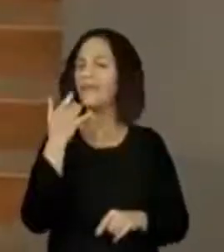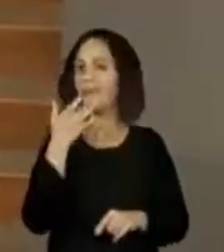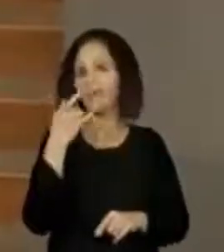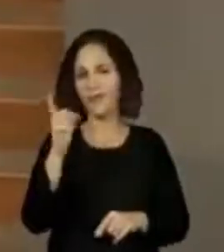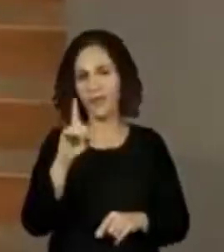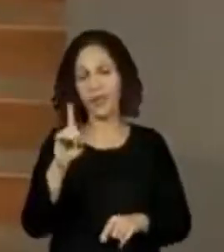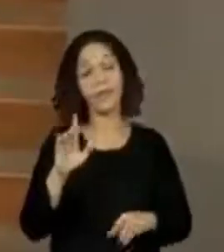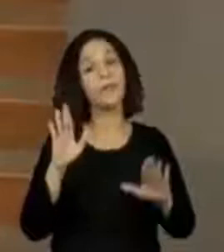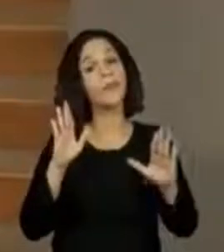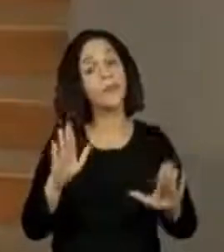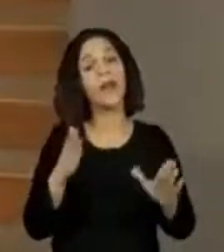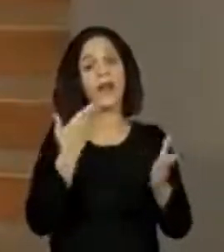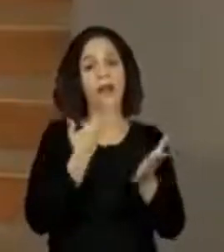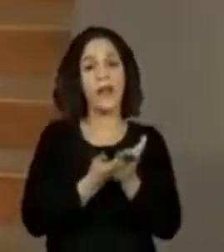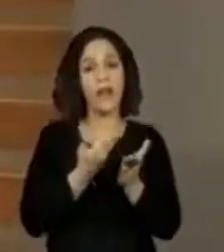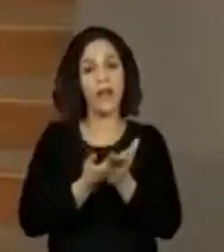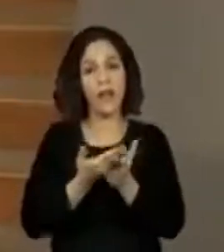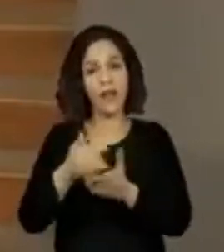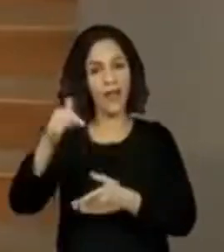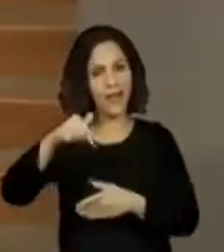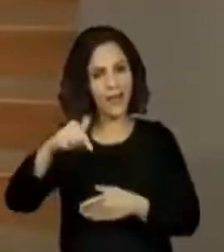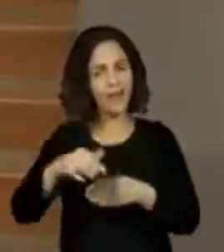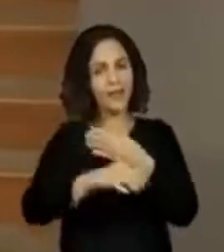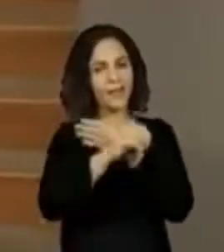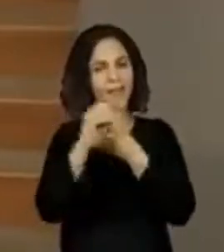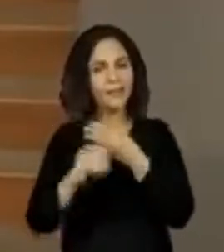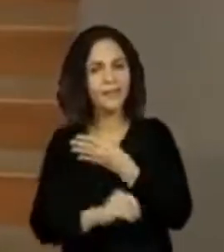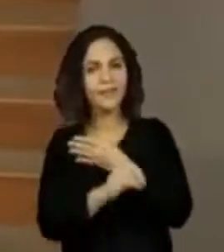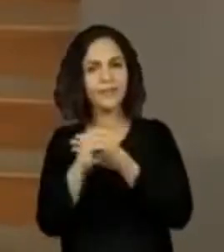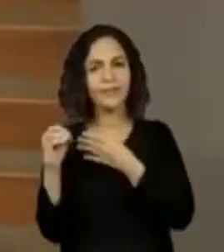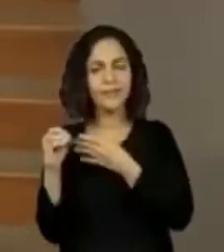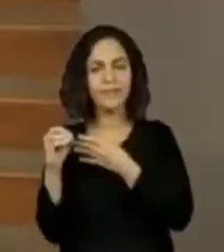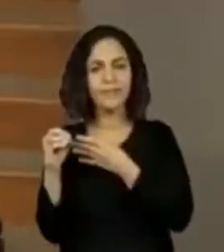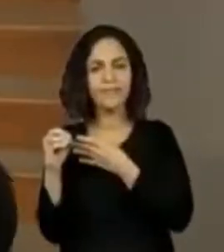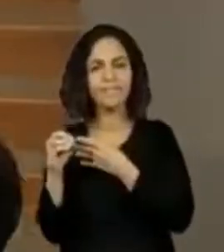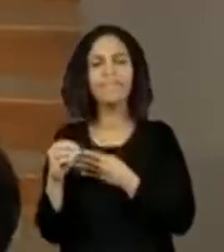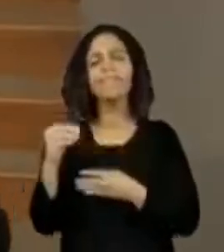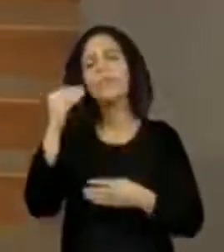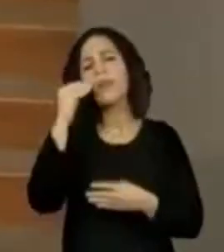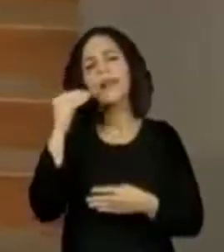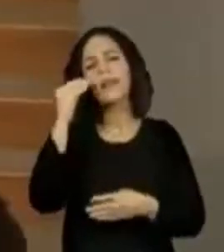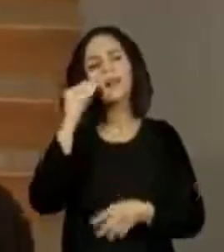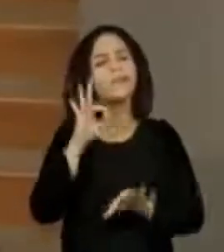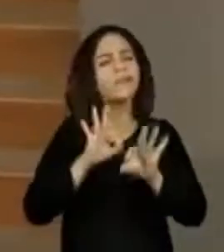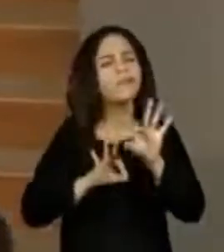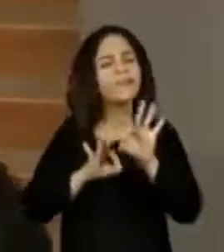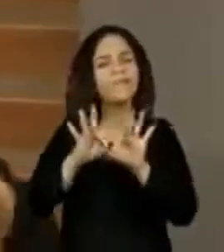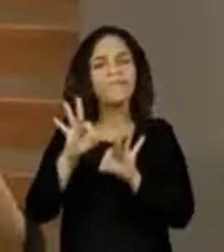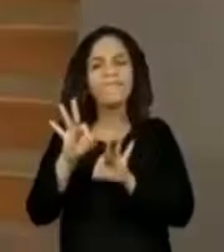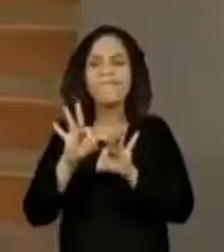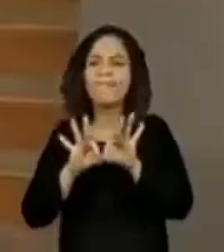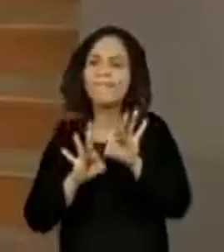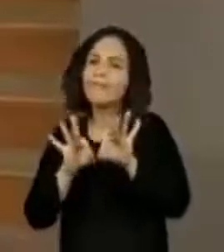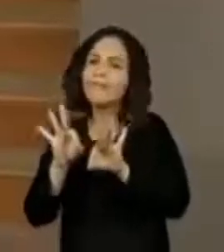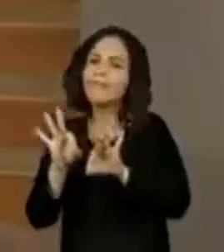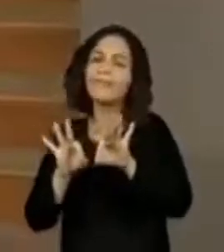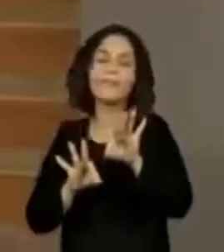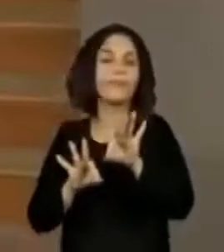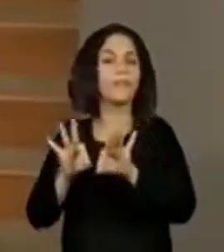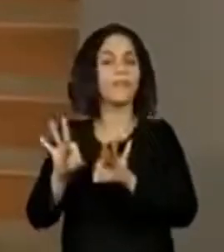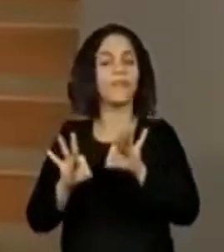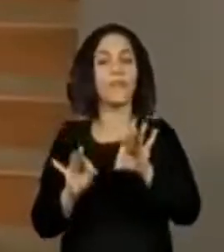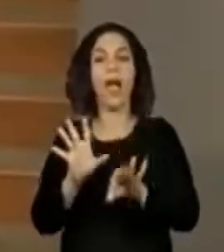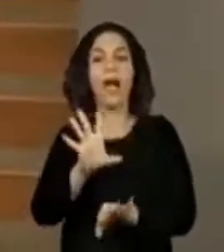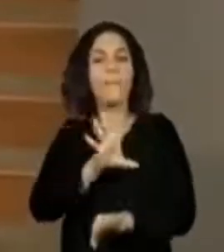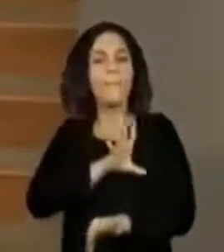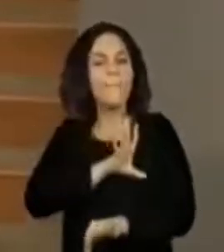Mas as nossas aulas aqui no Centro de Mídias estão sendo muito, muito, muito feitas